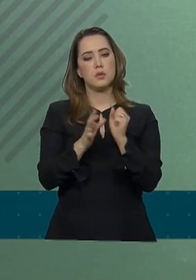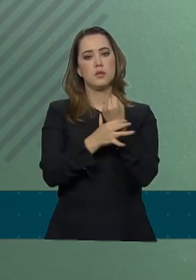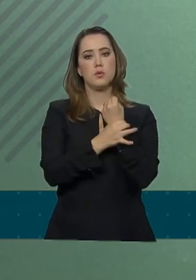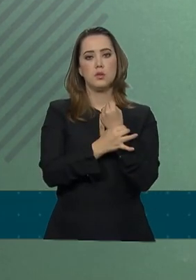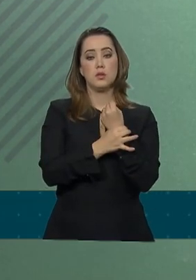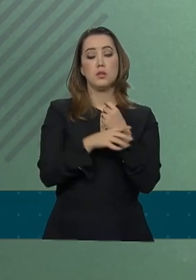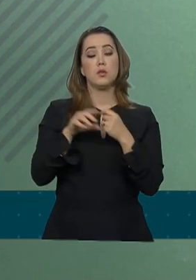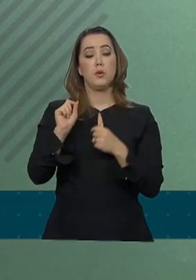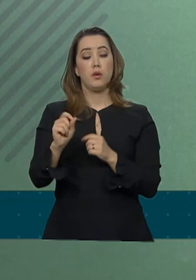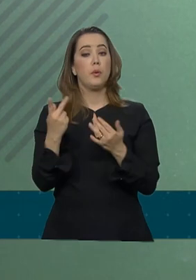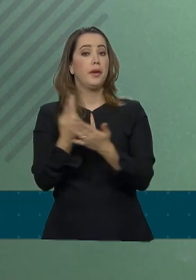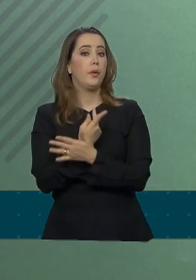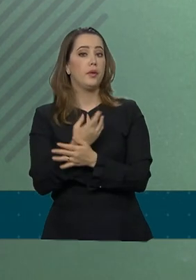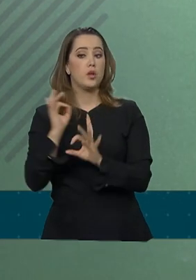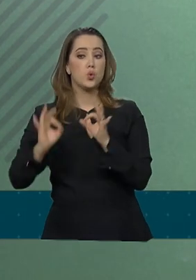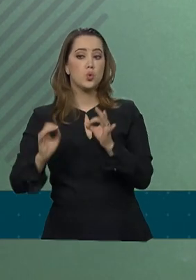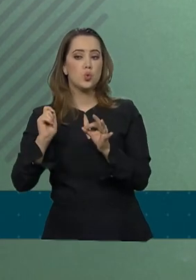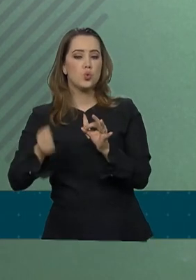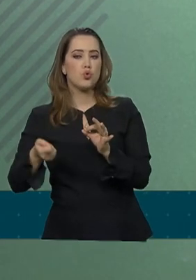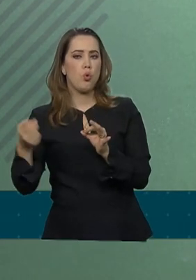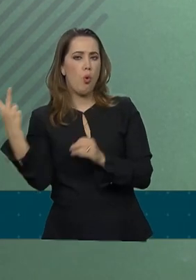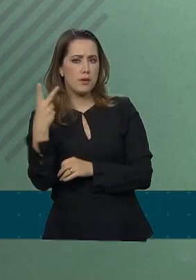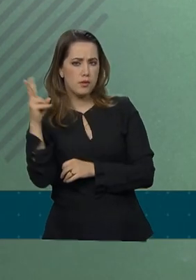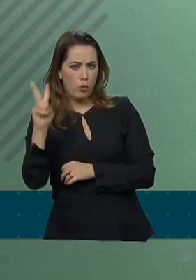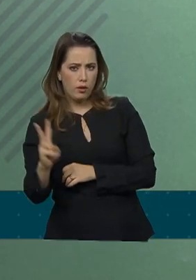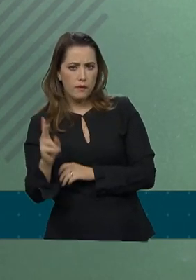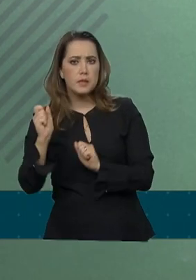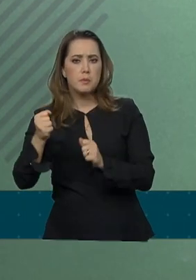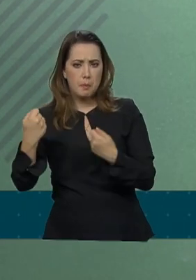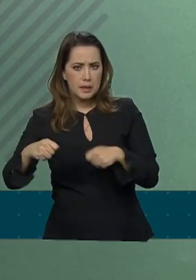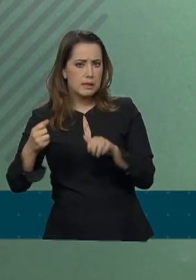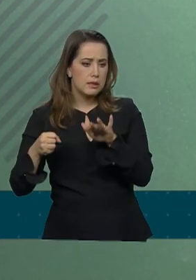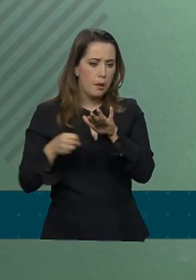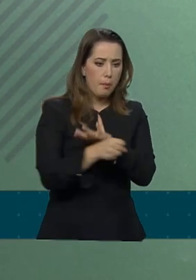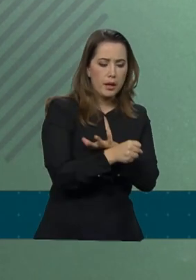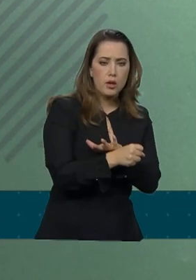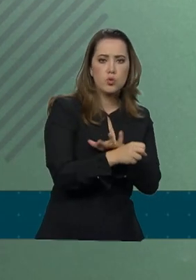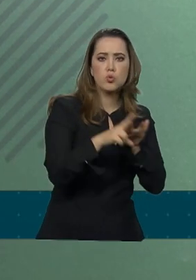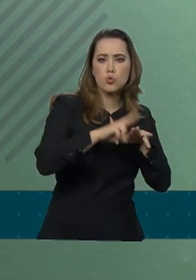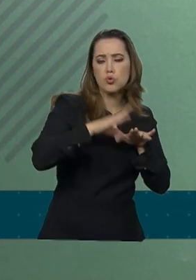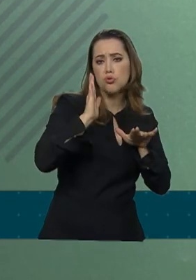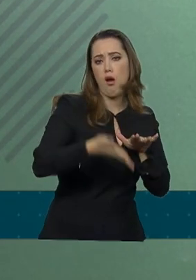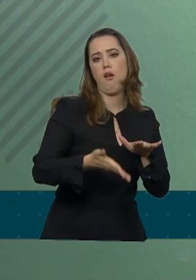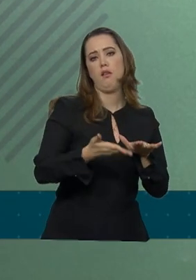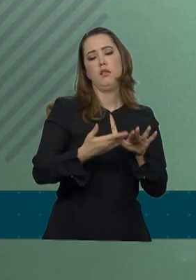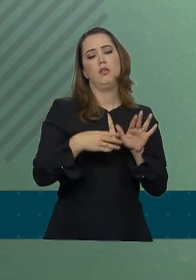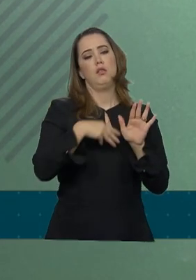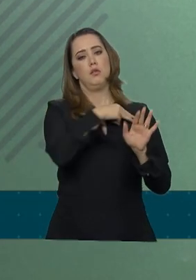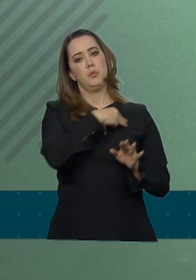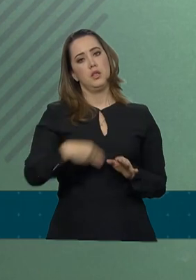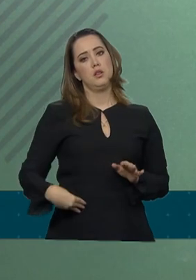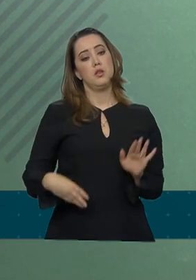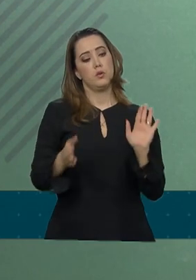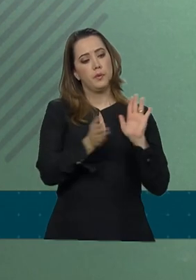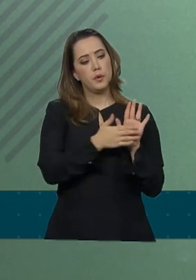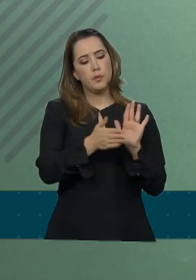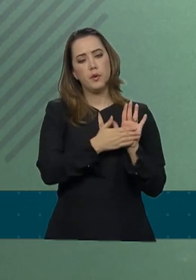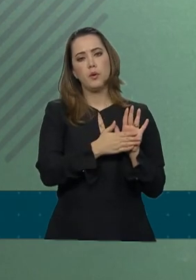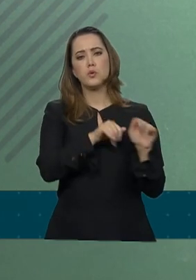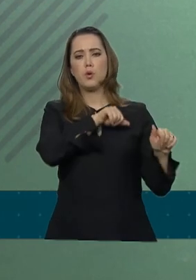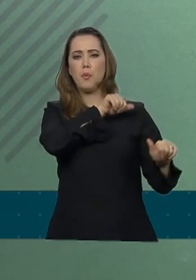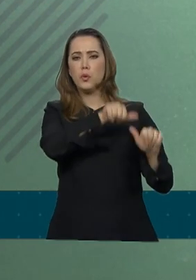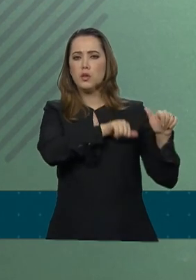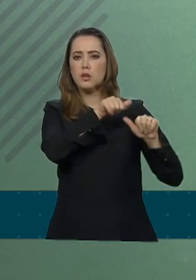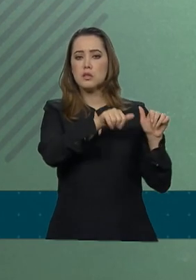condenação da segunda instância. Nesse sentido, o ministro propôs no projeto uma mudança em um